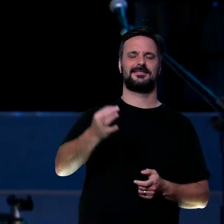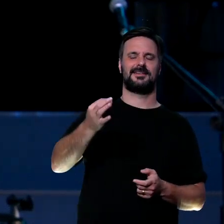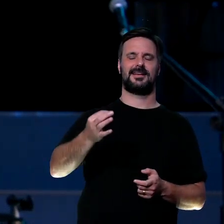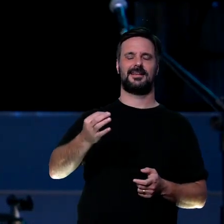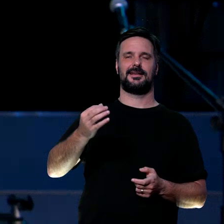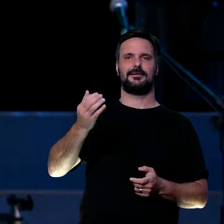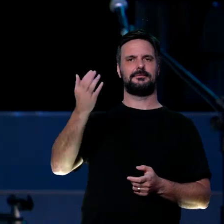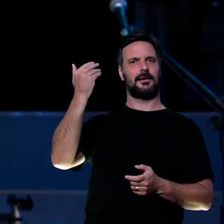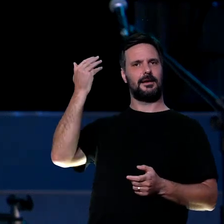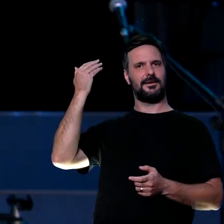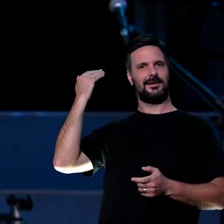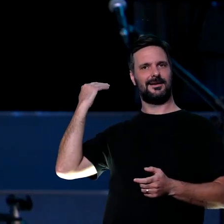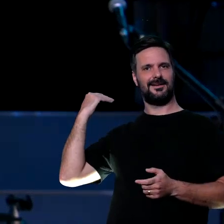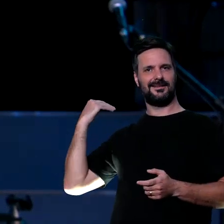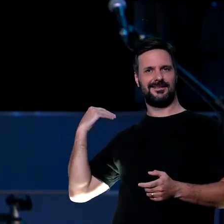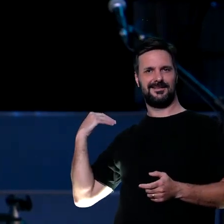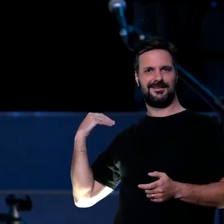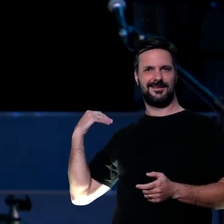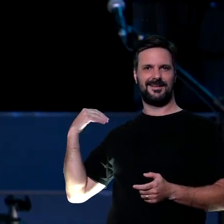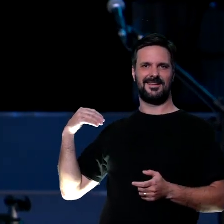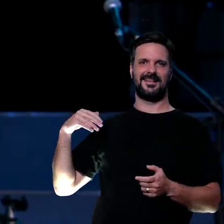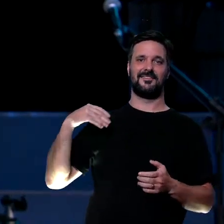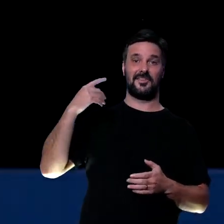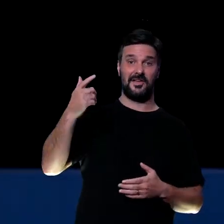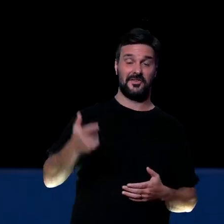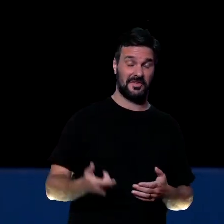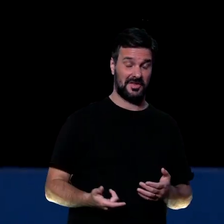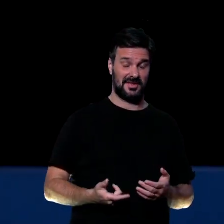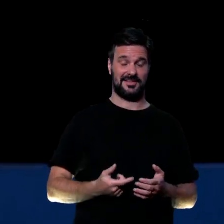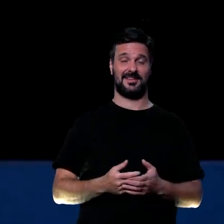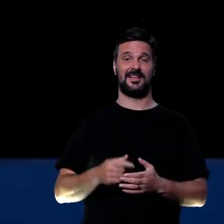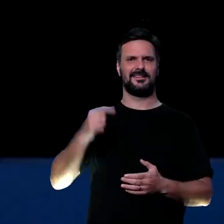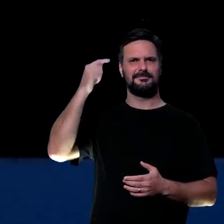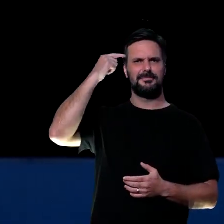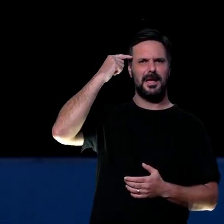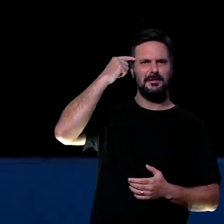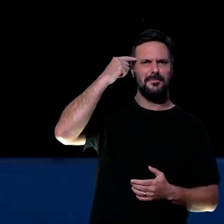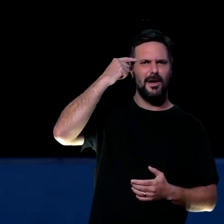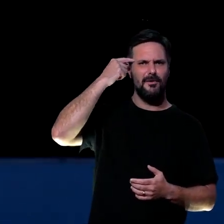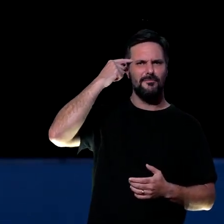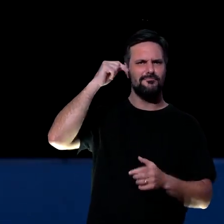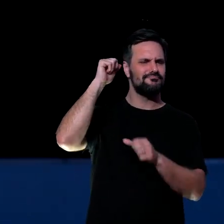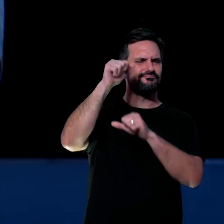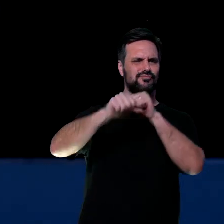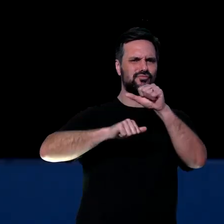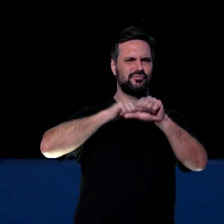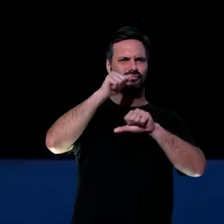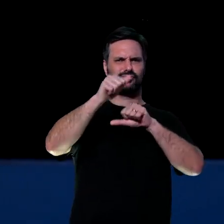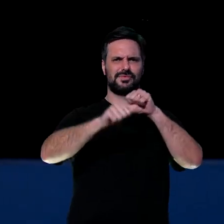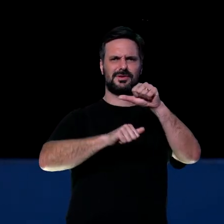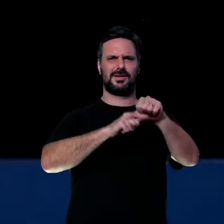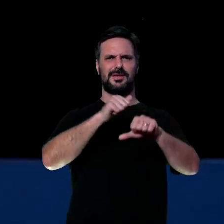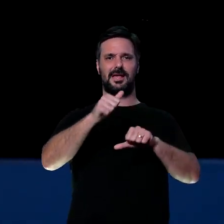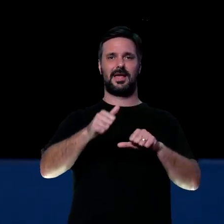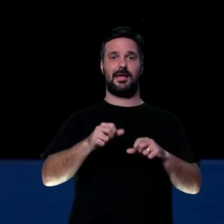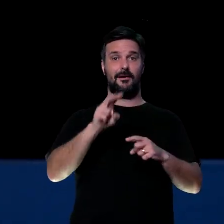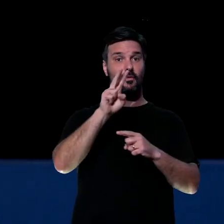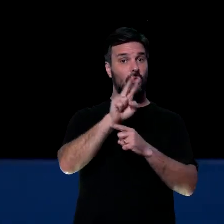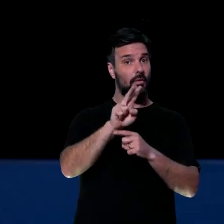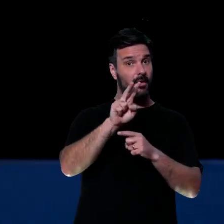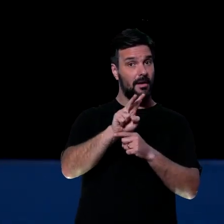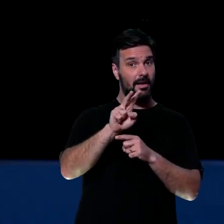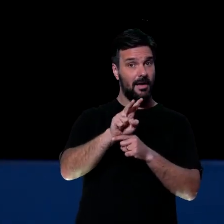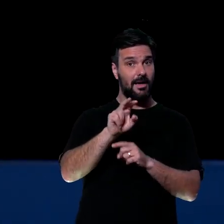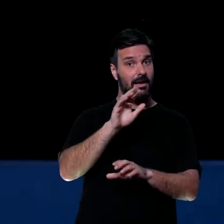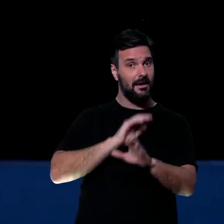muito antes aí dos coaches do Instagram, a Bíblia já falava de mindset, entendeu? Muda teu mindset, você precisa cuidar com o que está entrando